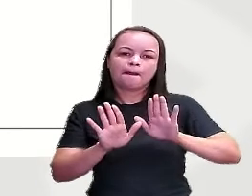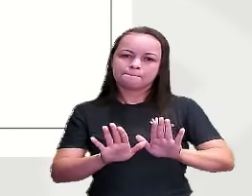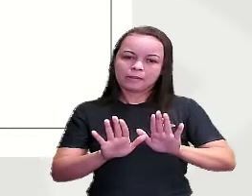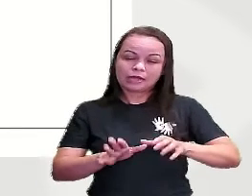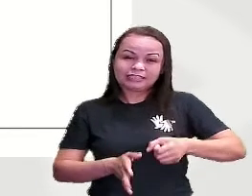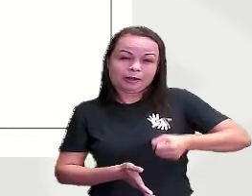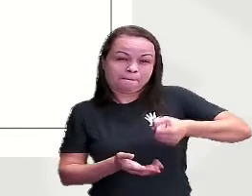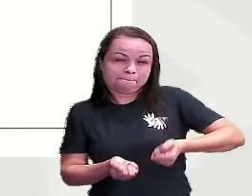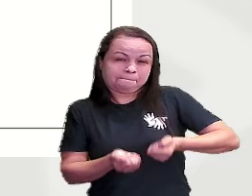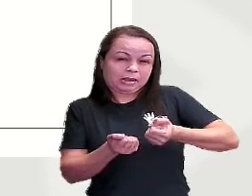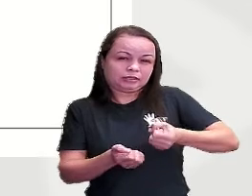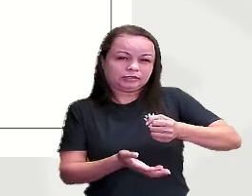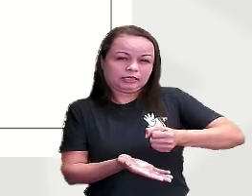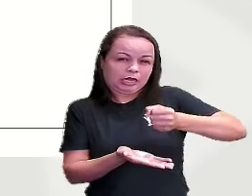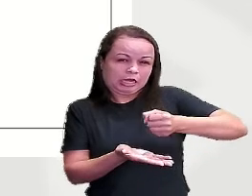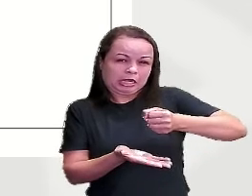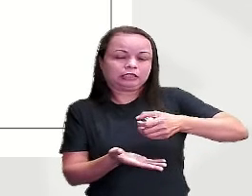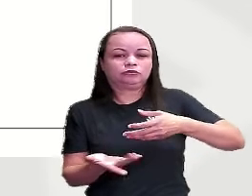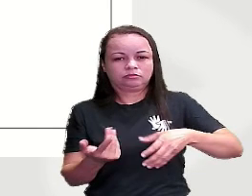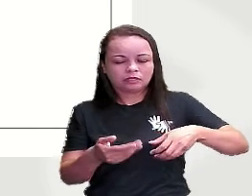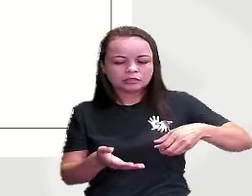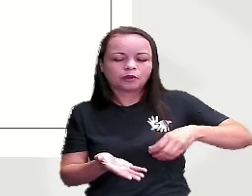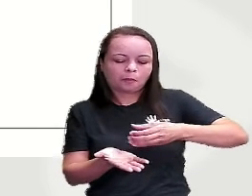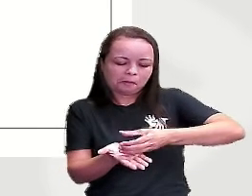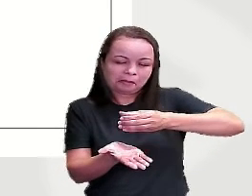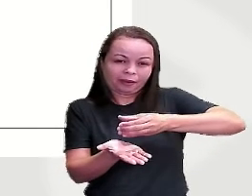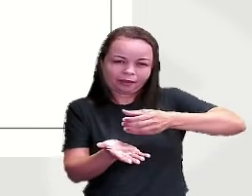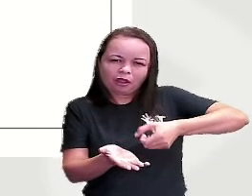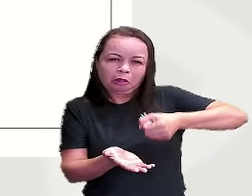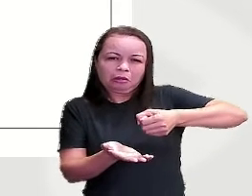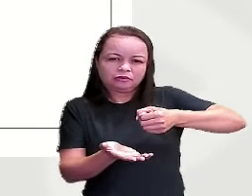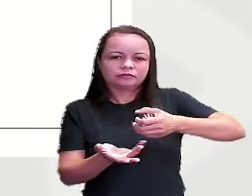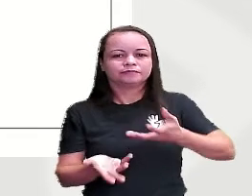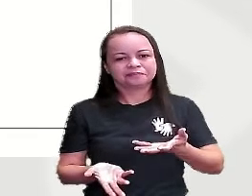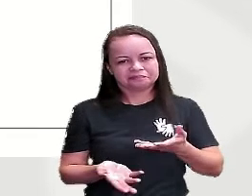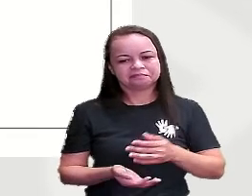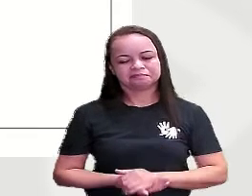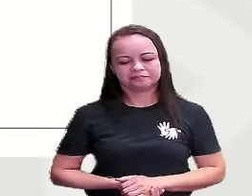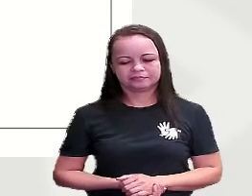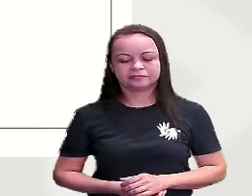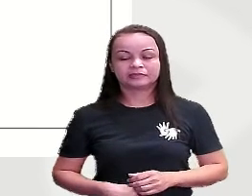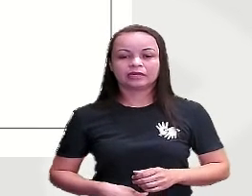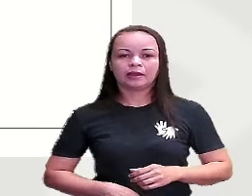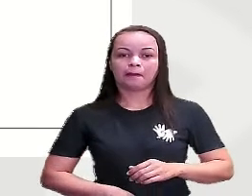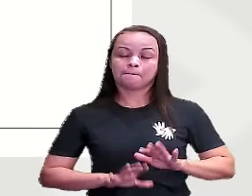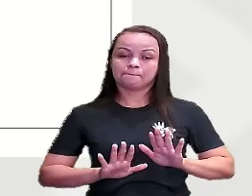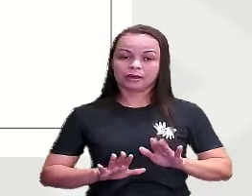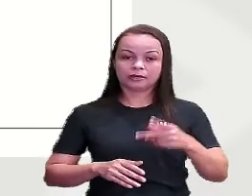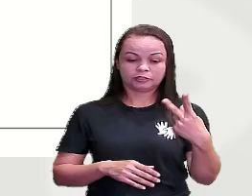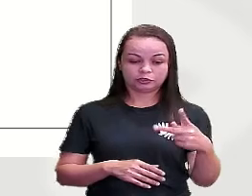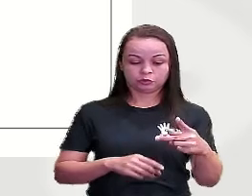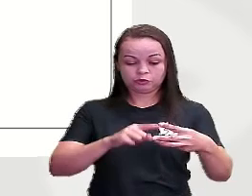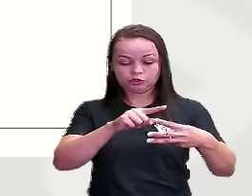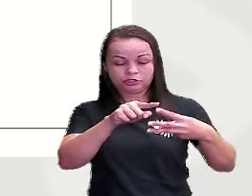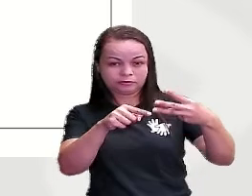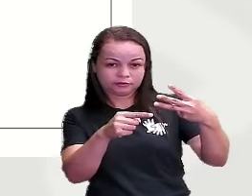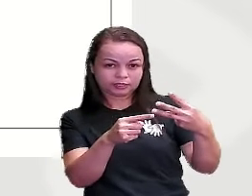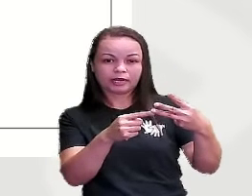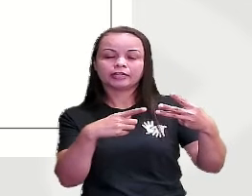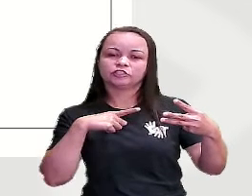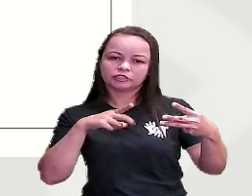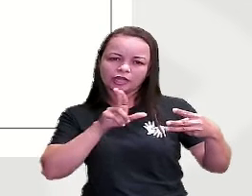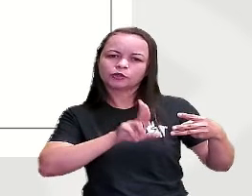ele é pesadinho Tem que, ó Fazer uma focinha Tá certo? Mas os três Cada um tem a sua